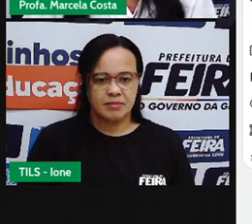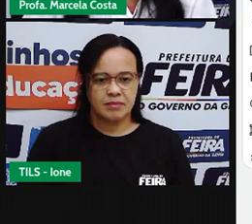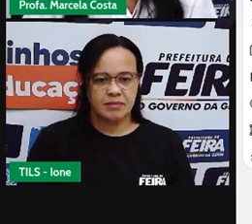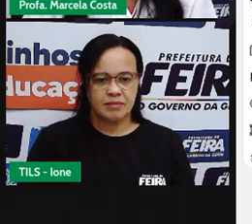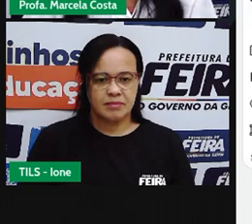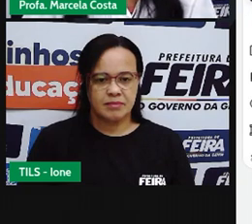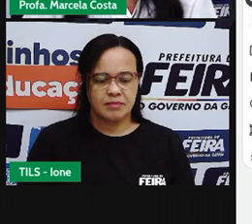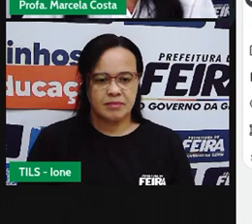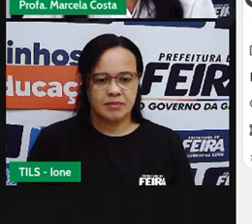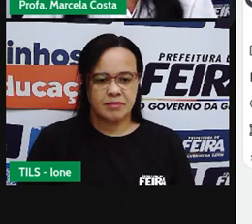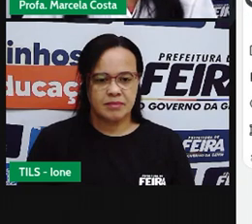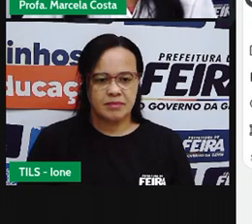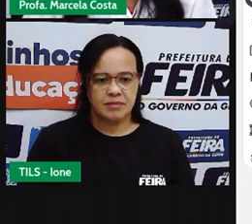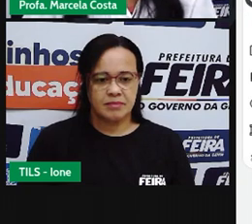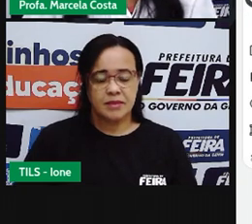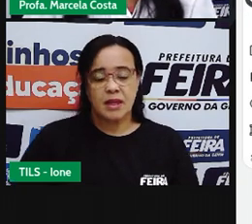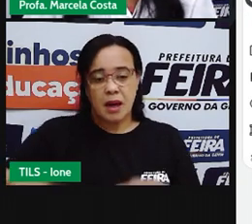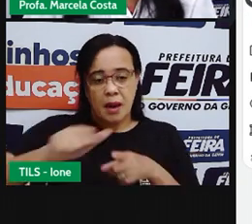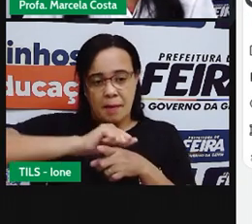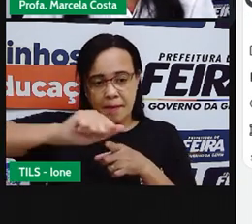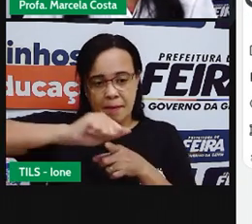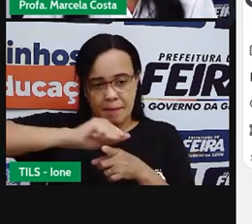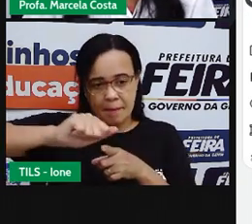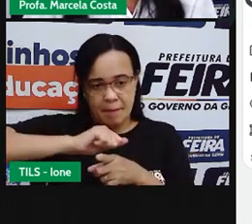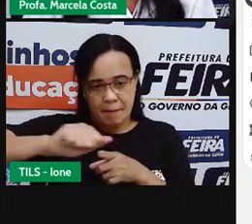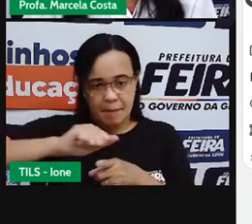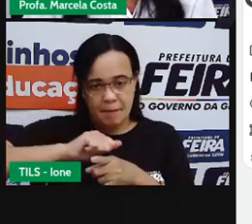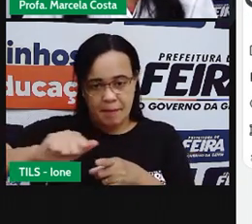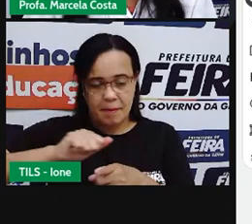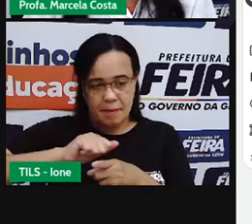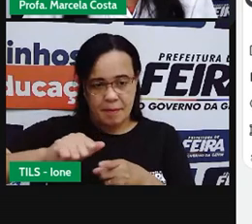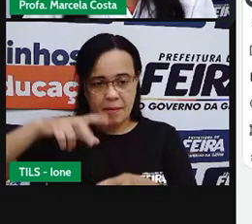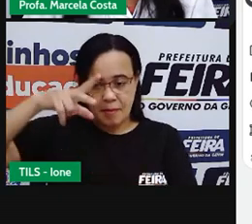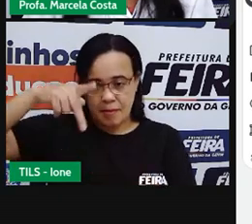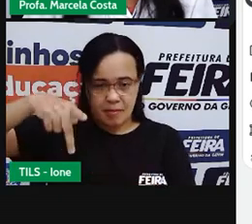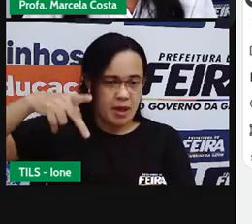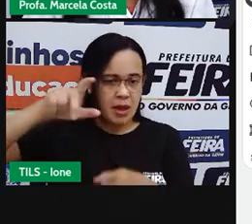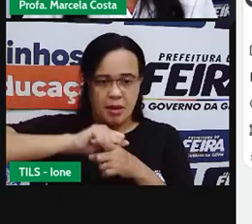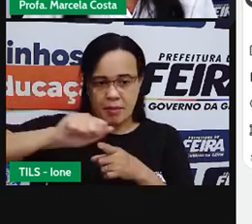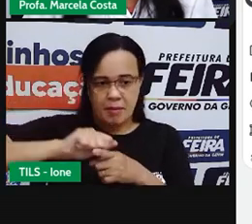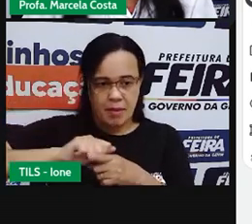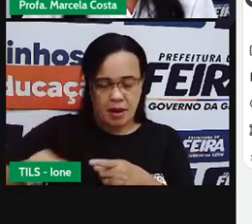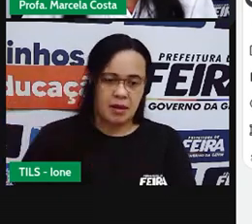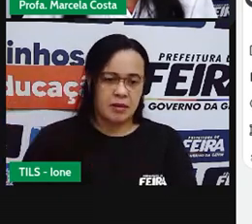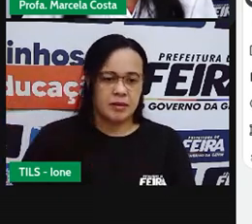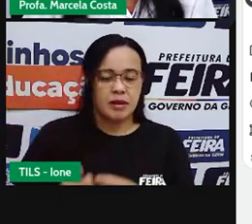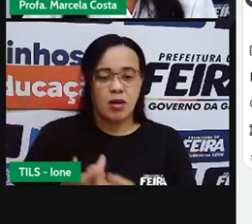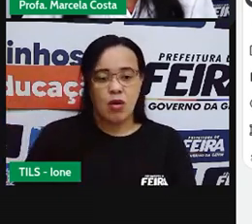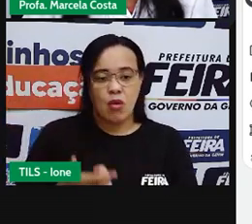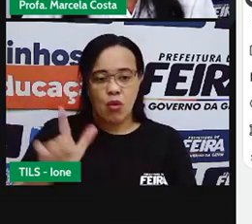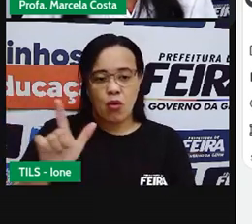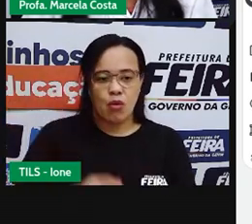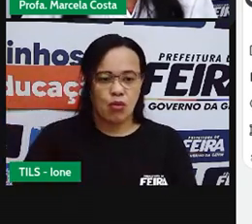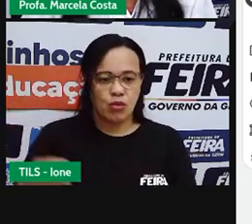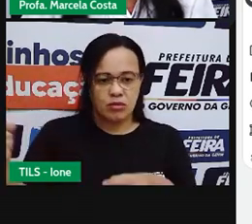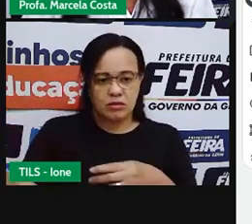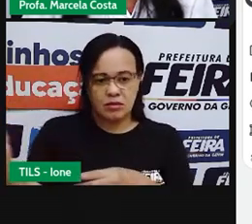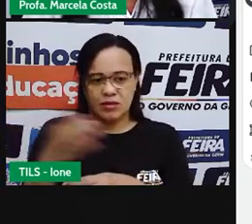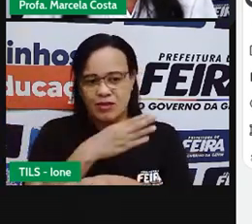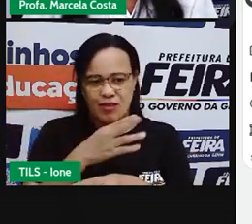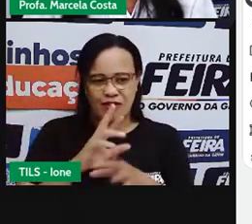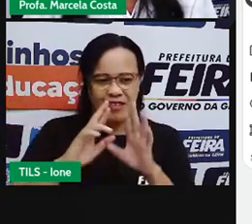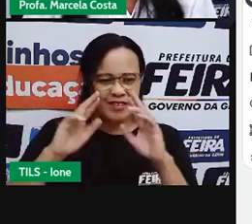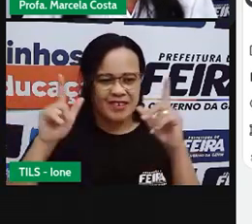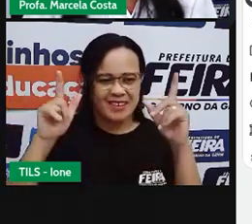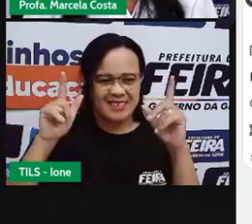Vou pegar aqui a borracha. Apagar a letra P. E vou fazer agora a